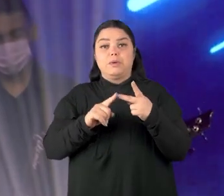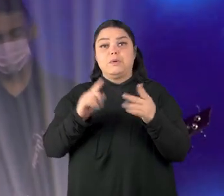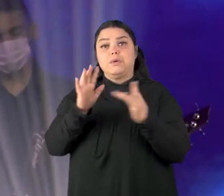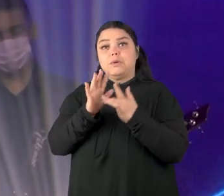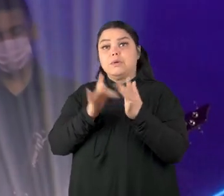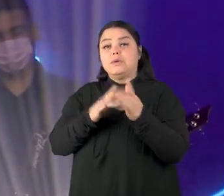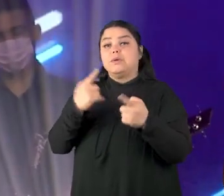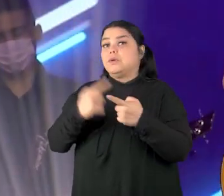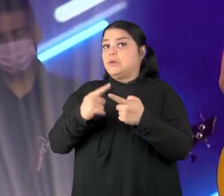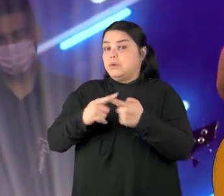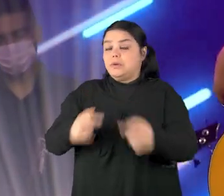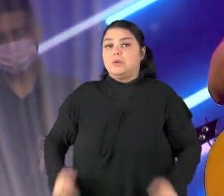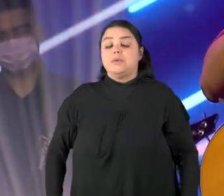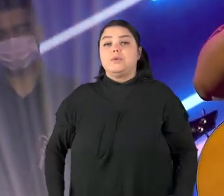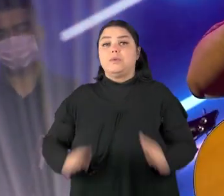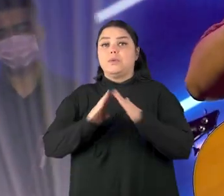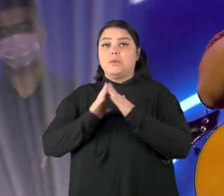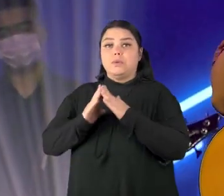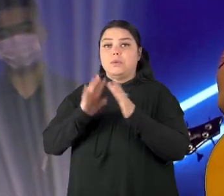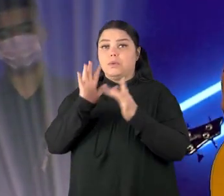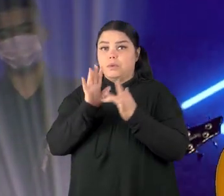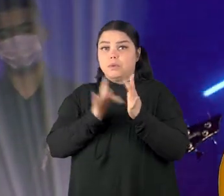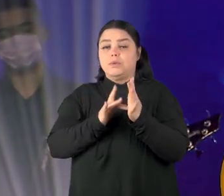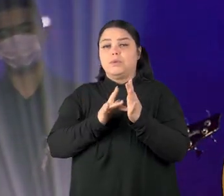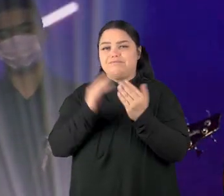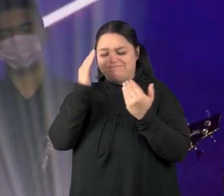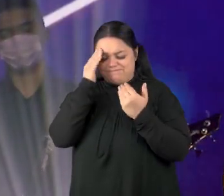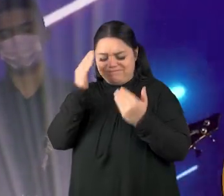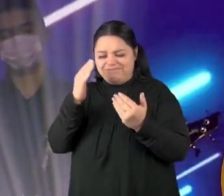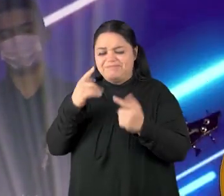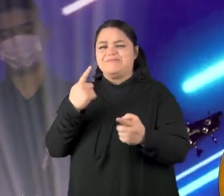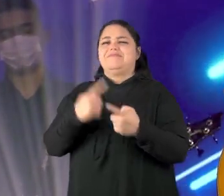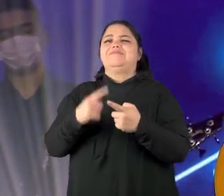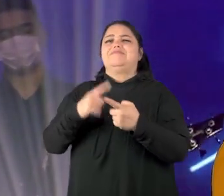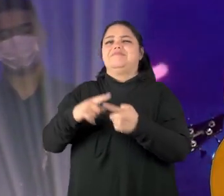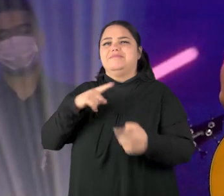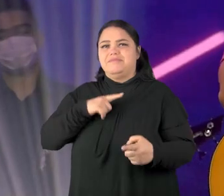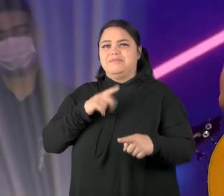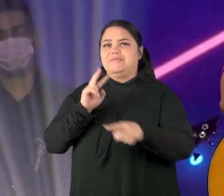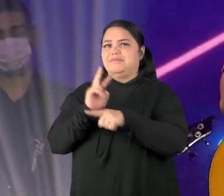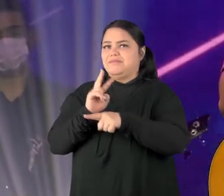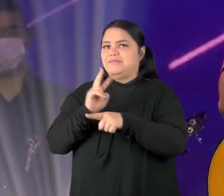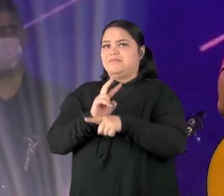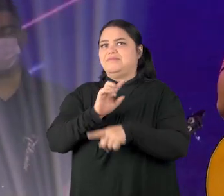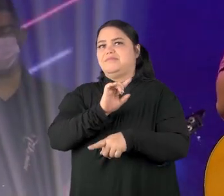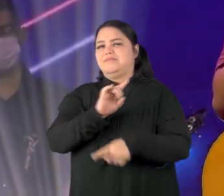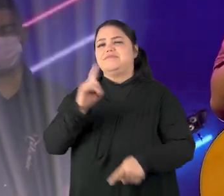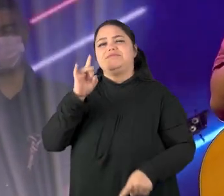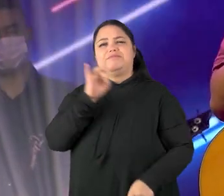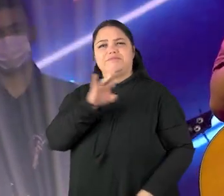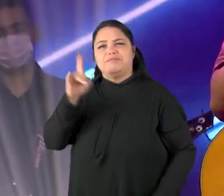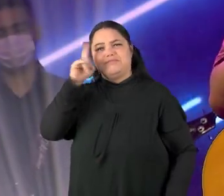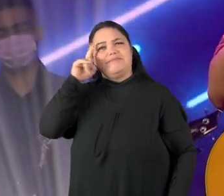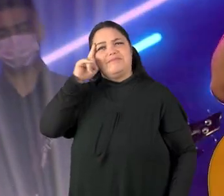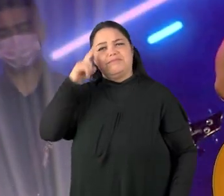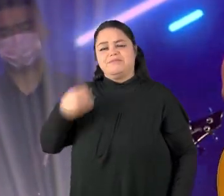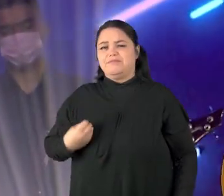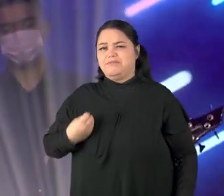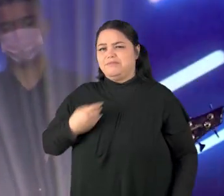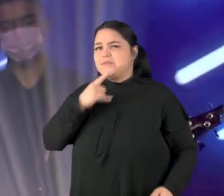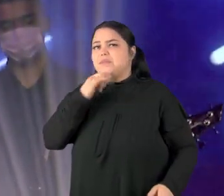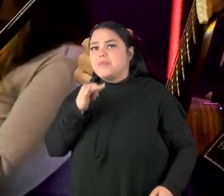Obrigado porque nós temos um lar, Senhor. Muito obrigado porque o Senhor tem cuidado cada dia de nós, Pai.